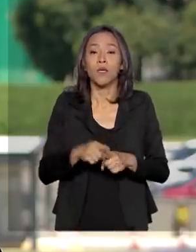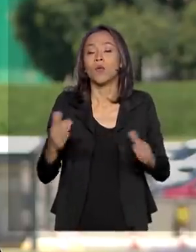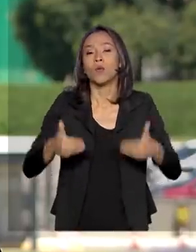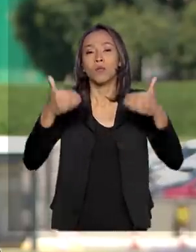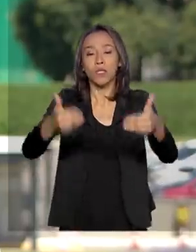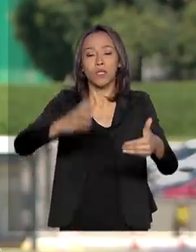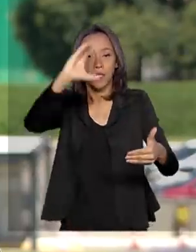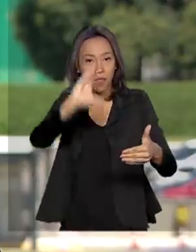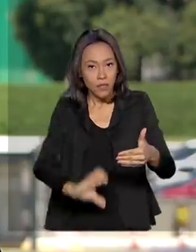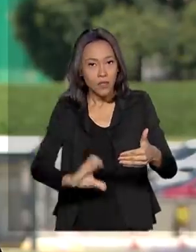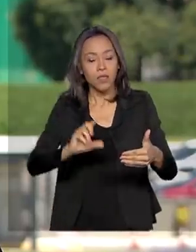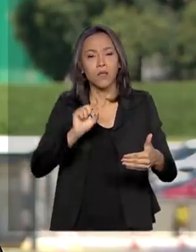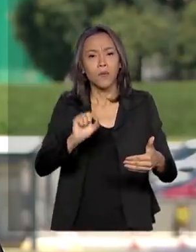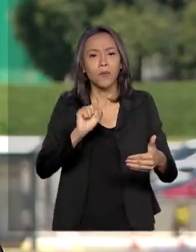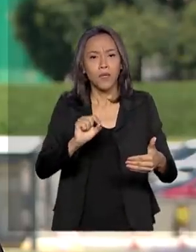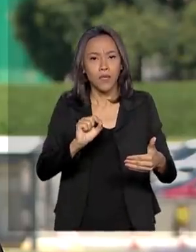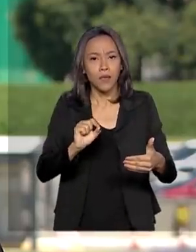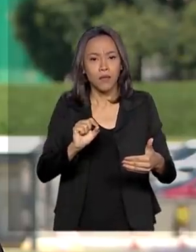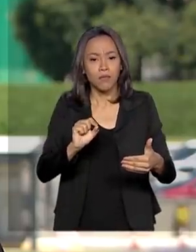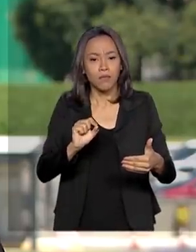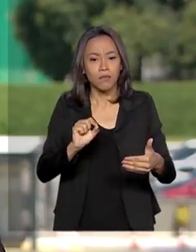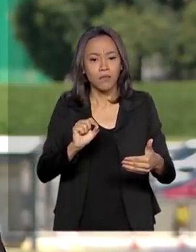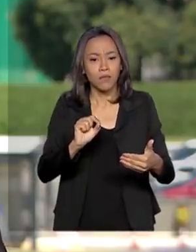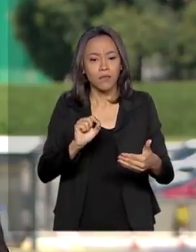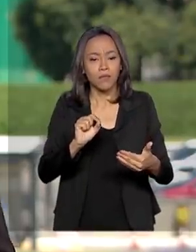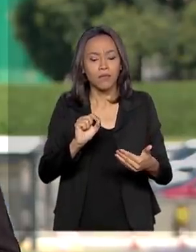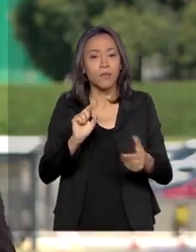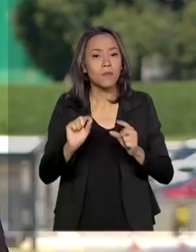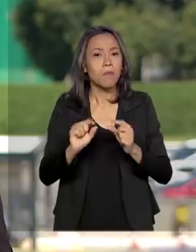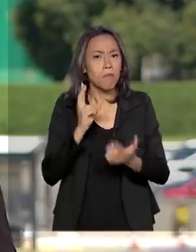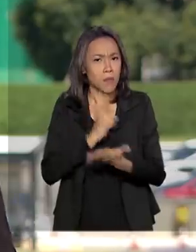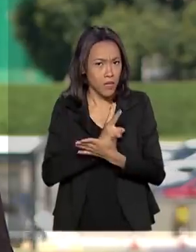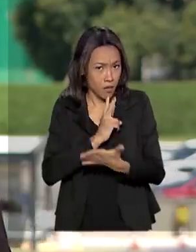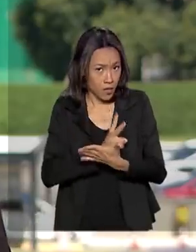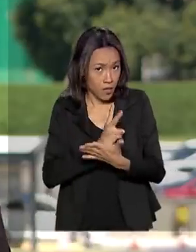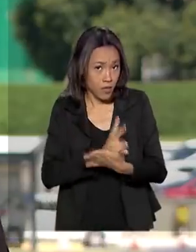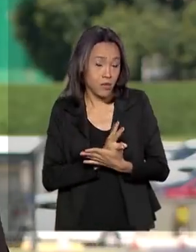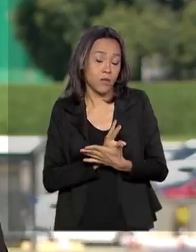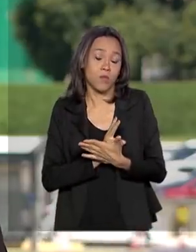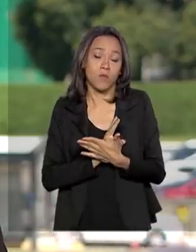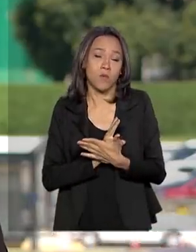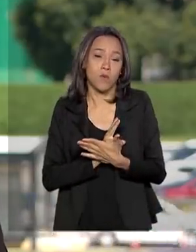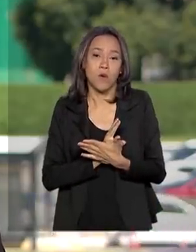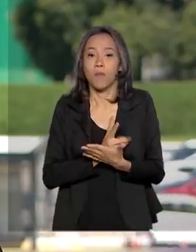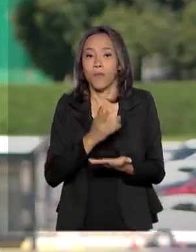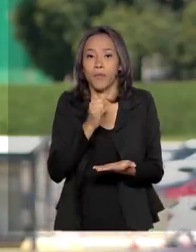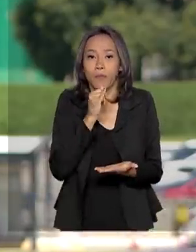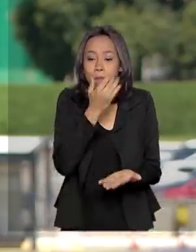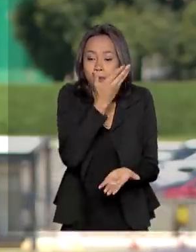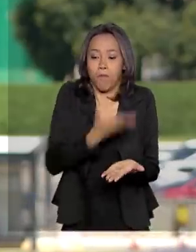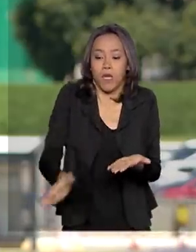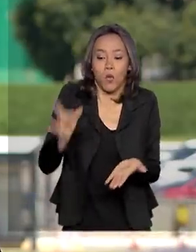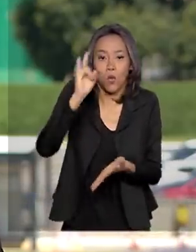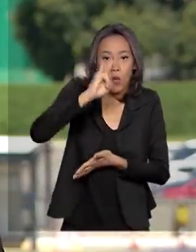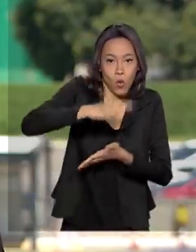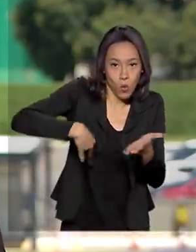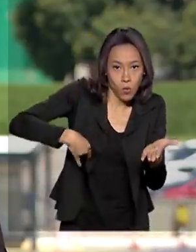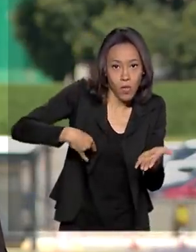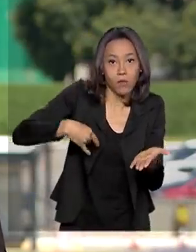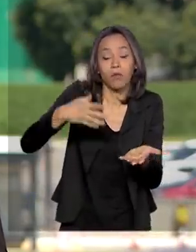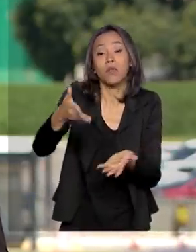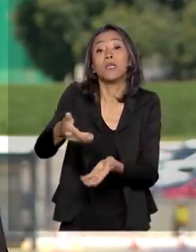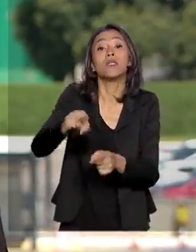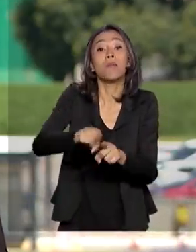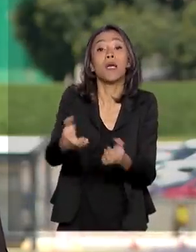recebimento da parcela, mesmo em caso de perda de documento e antecipou para o dia 19